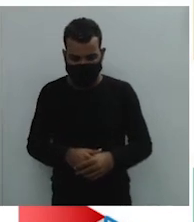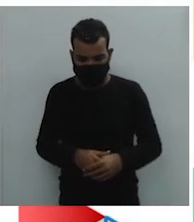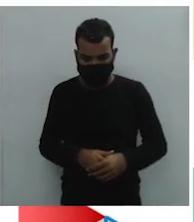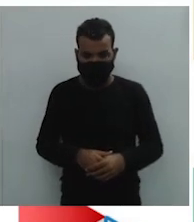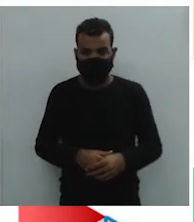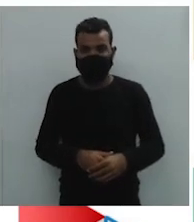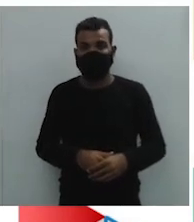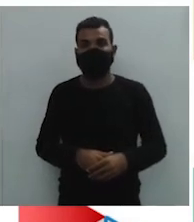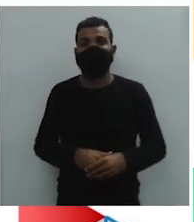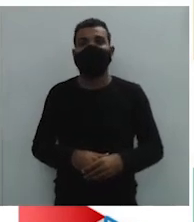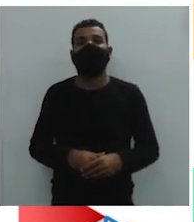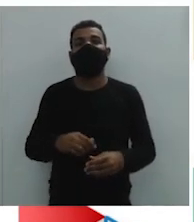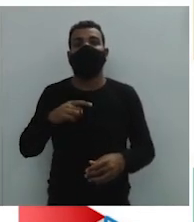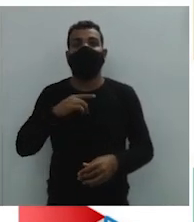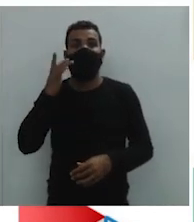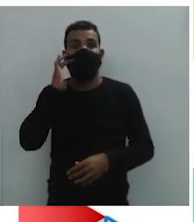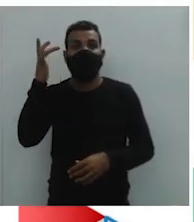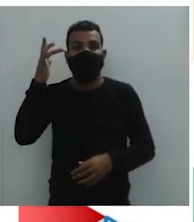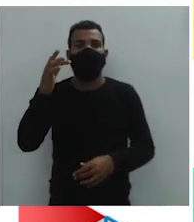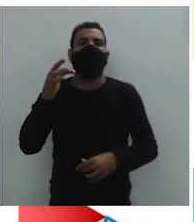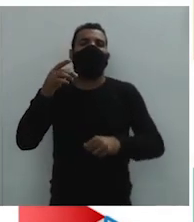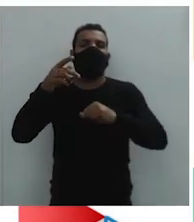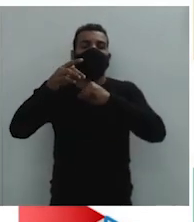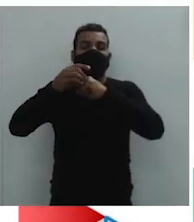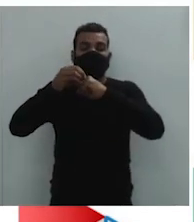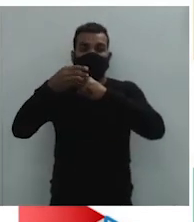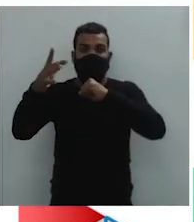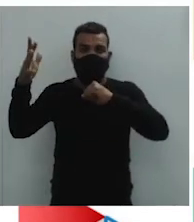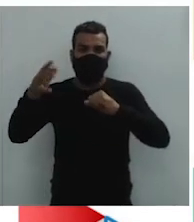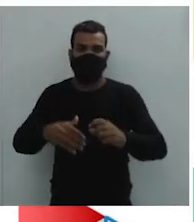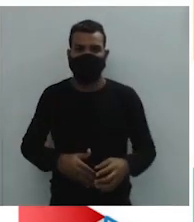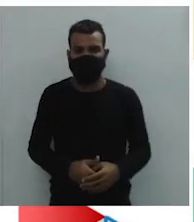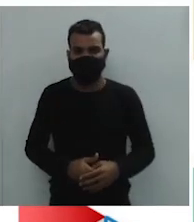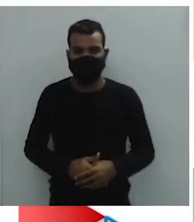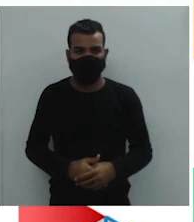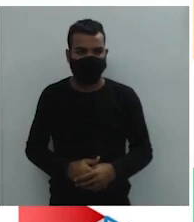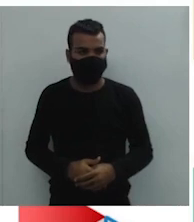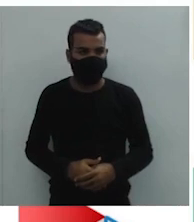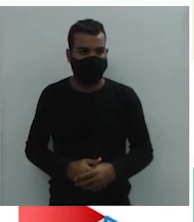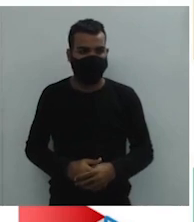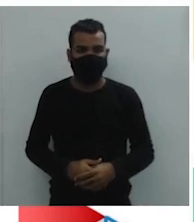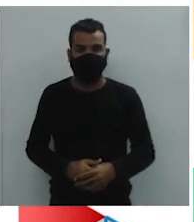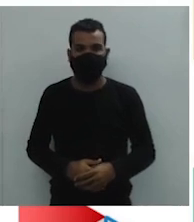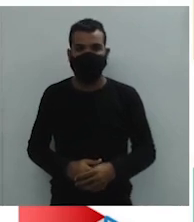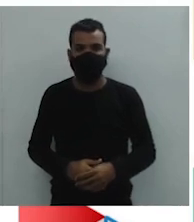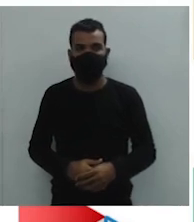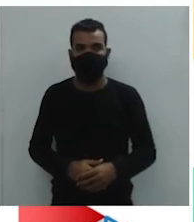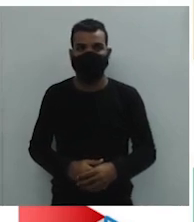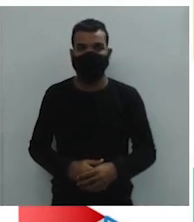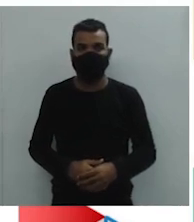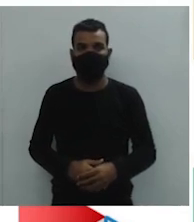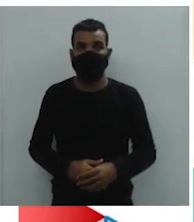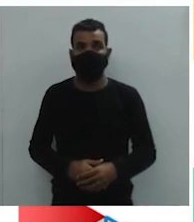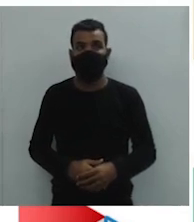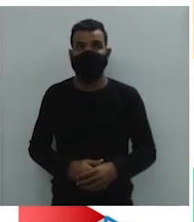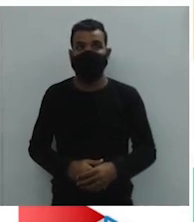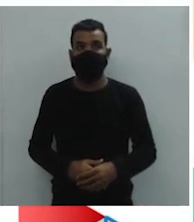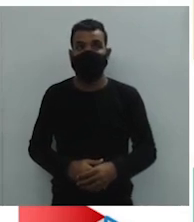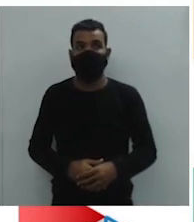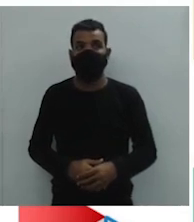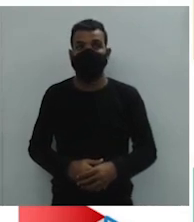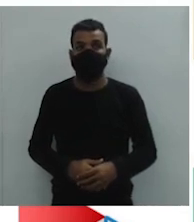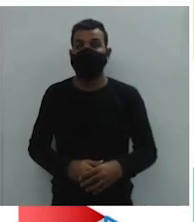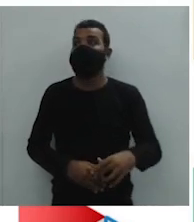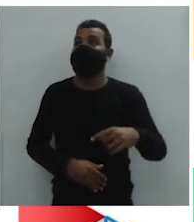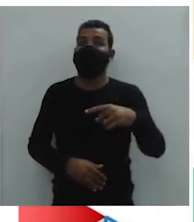diamante, mineração, algodão. A sua atualidade, isso é o que nós trabalhamos hoje,